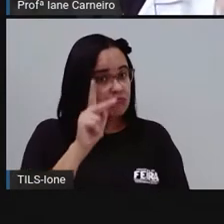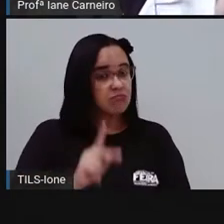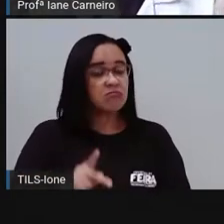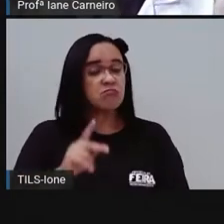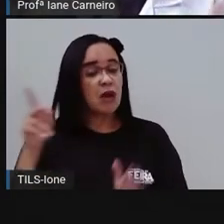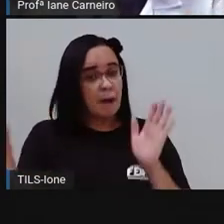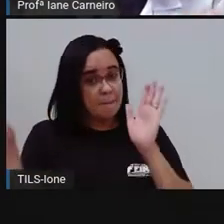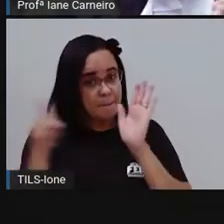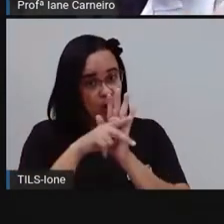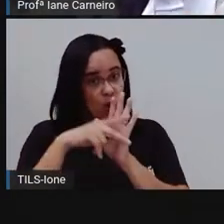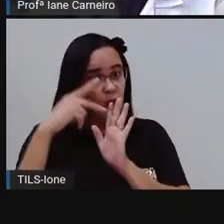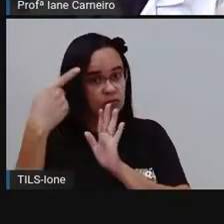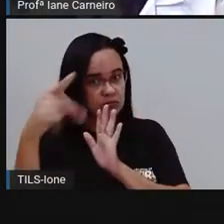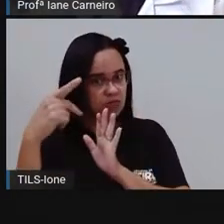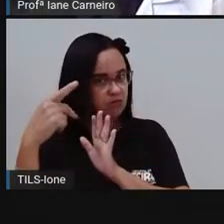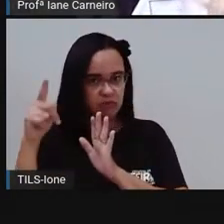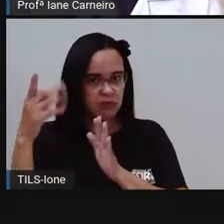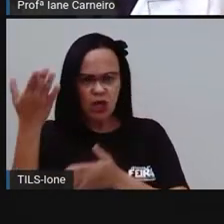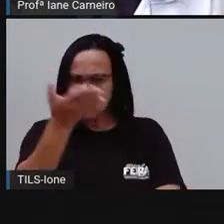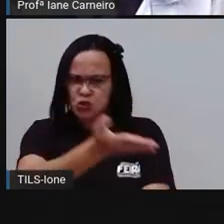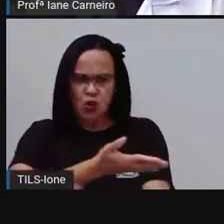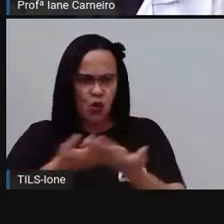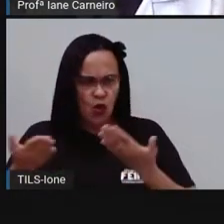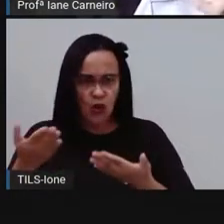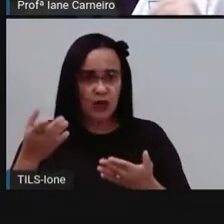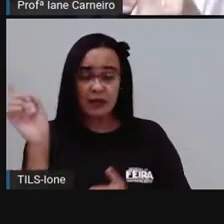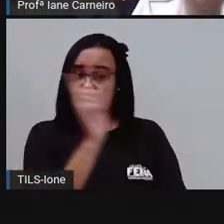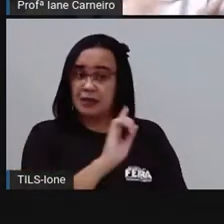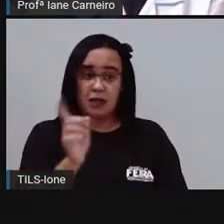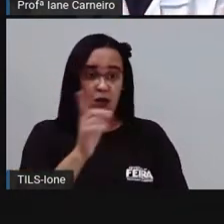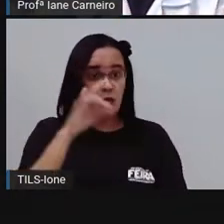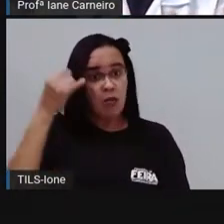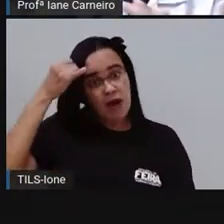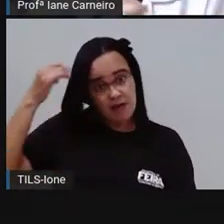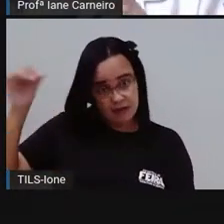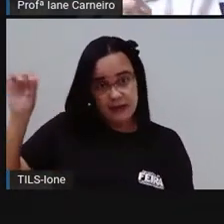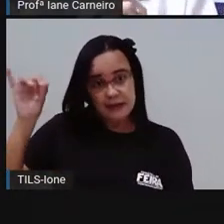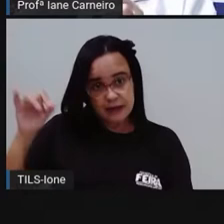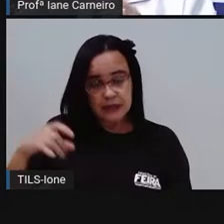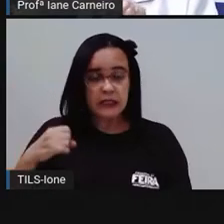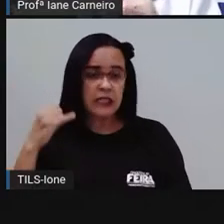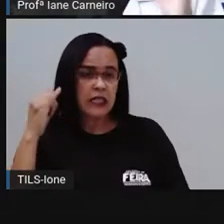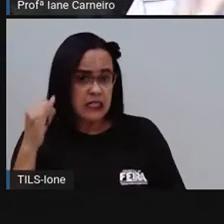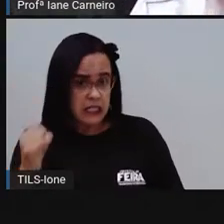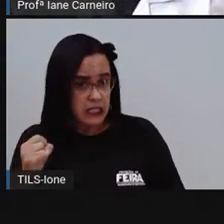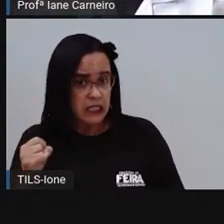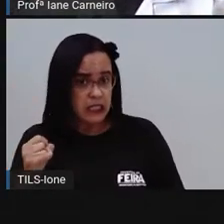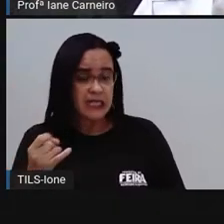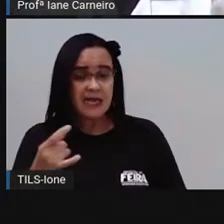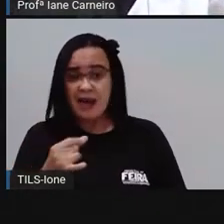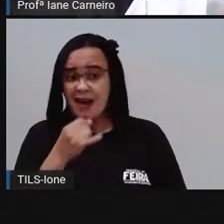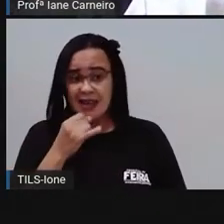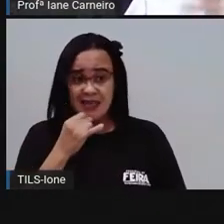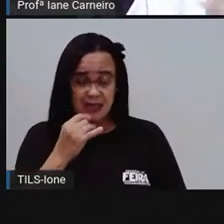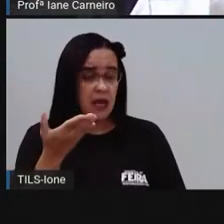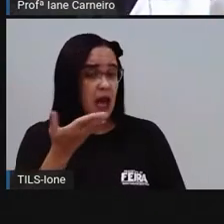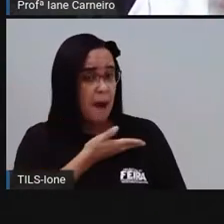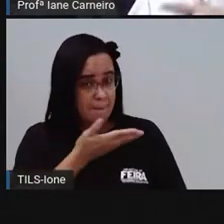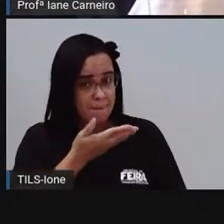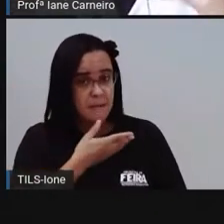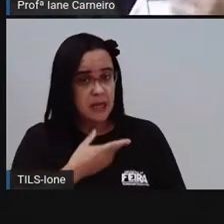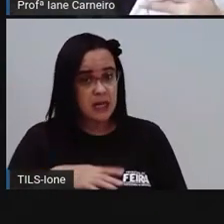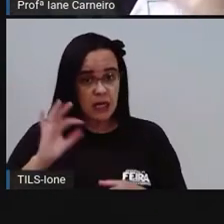cabelo lá separadinho para evitar. Porque se um tiver um piolinho ali, que é normal da infância, né?